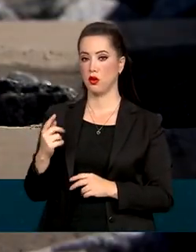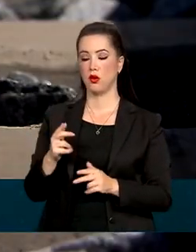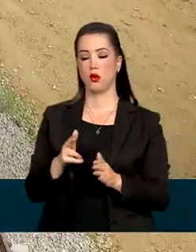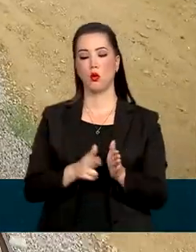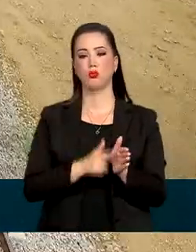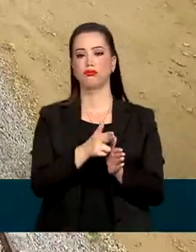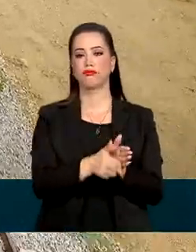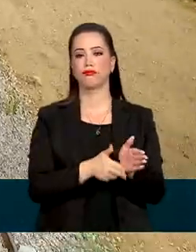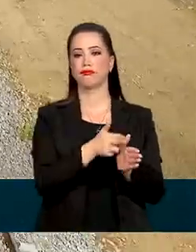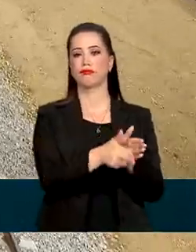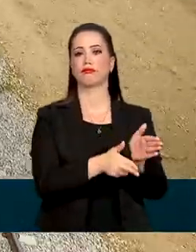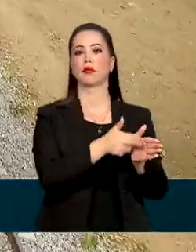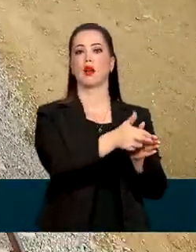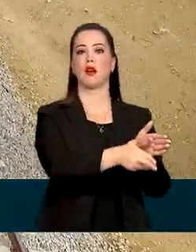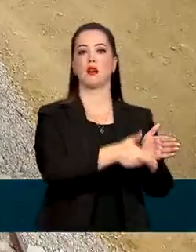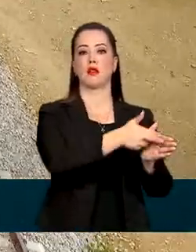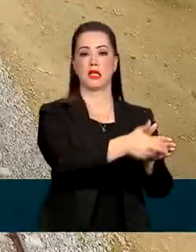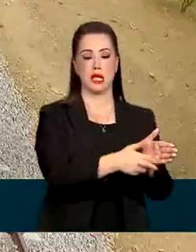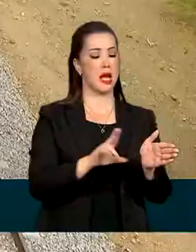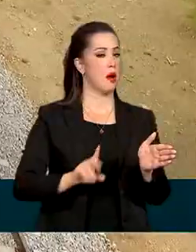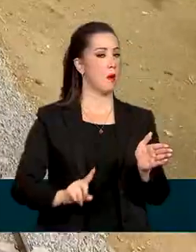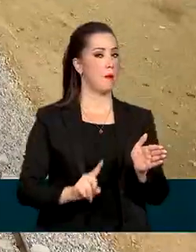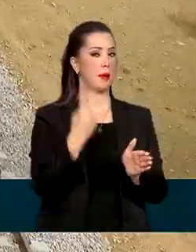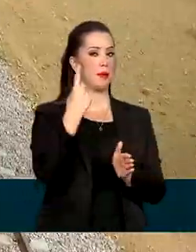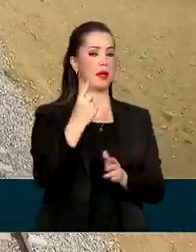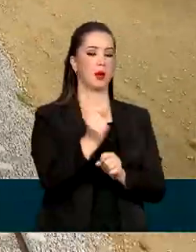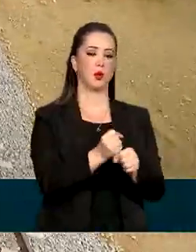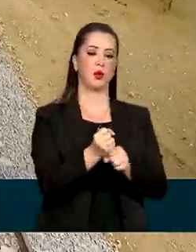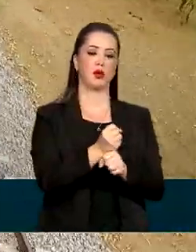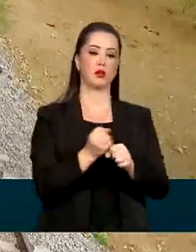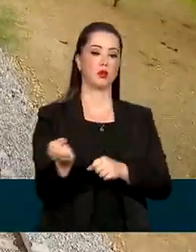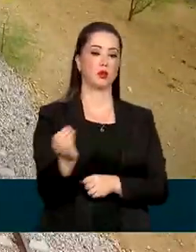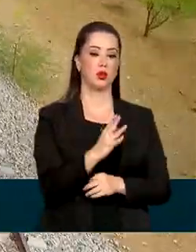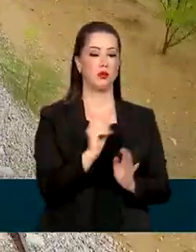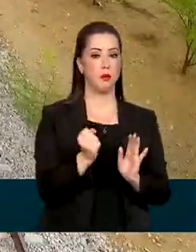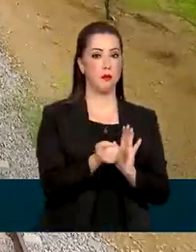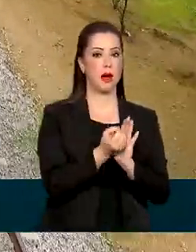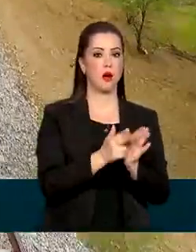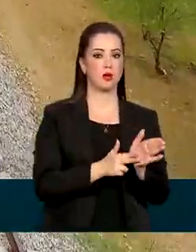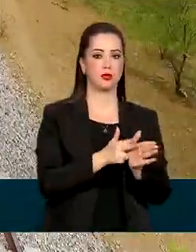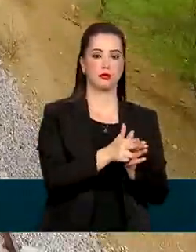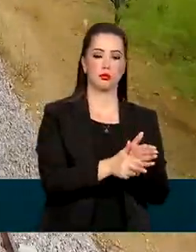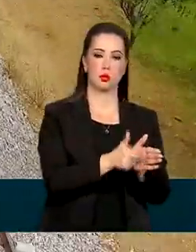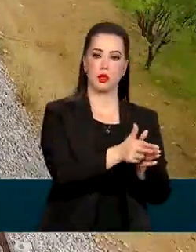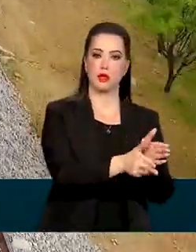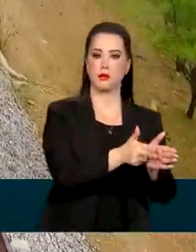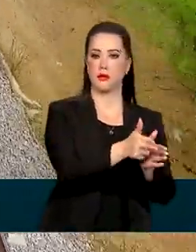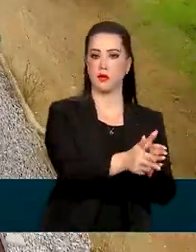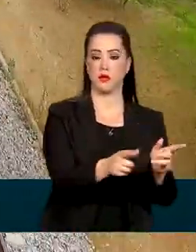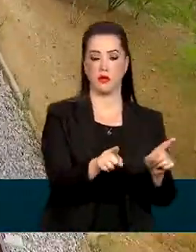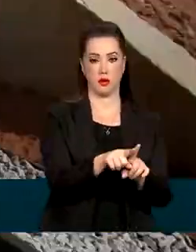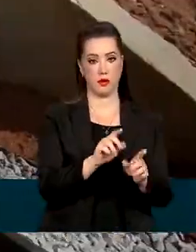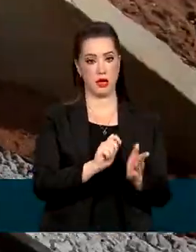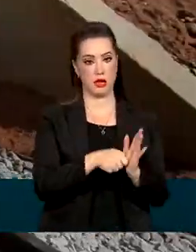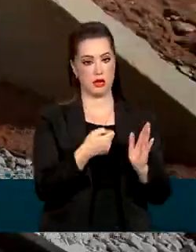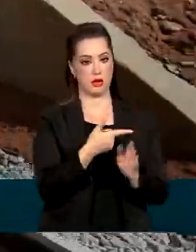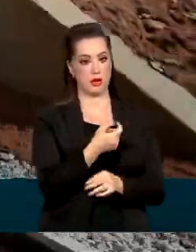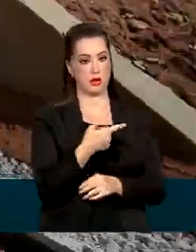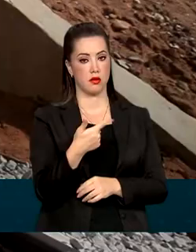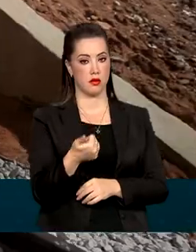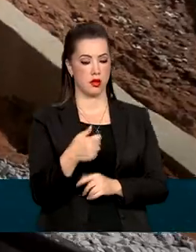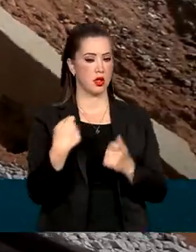no país, este foi o primeiro ano a contar com os benefícios do novo marco das ferrovias, assinado em 2021 e que